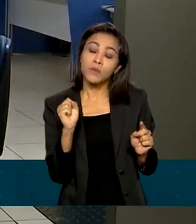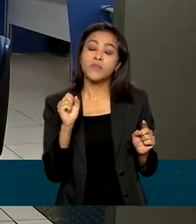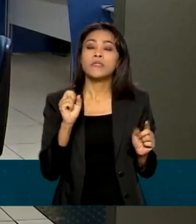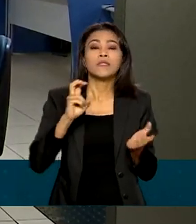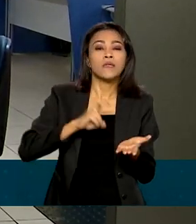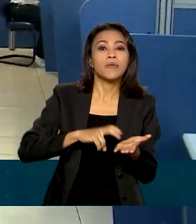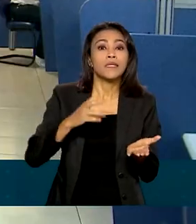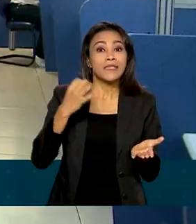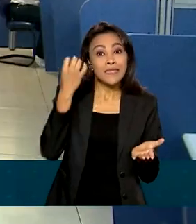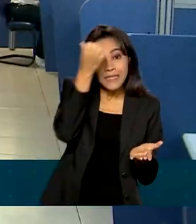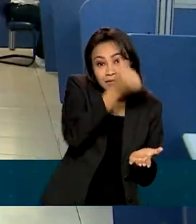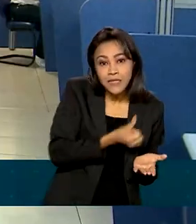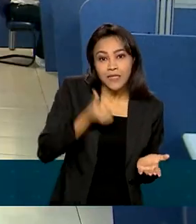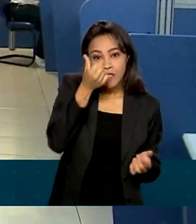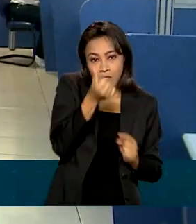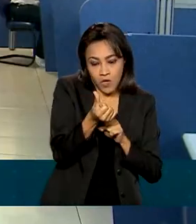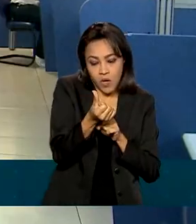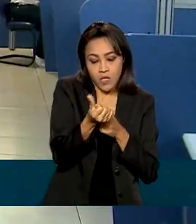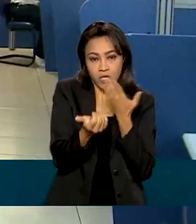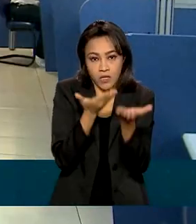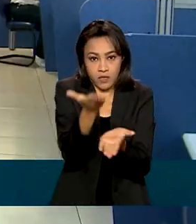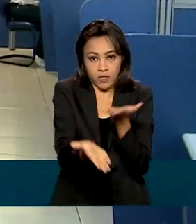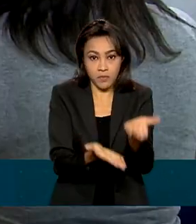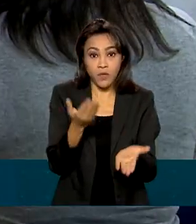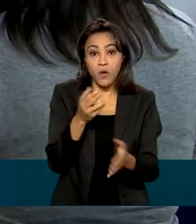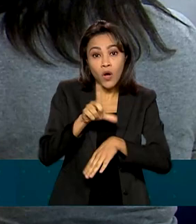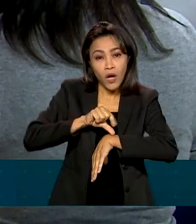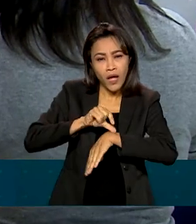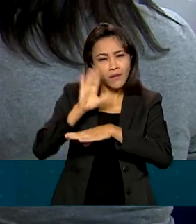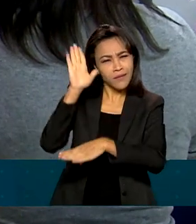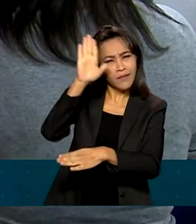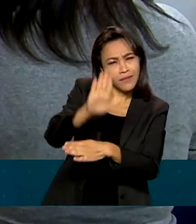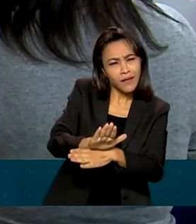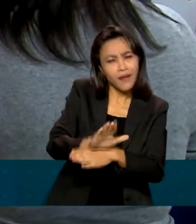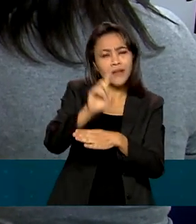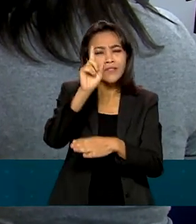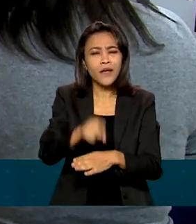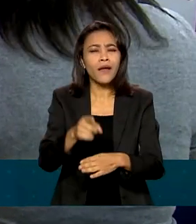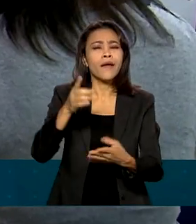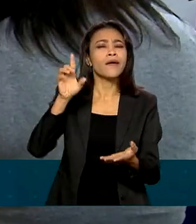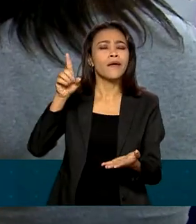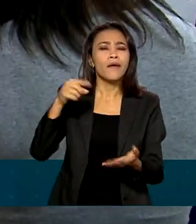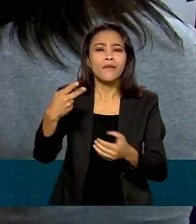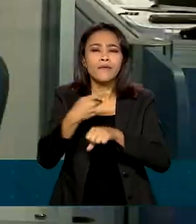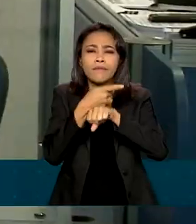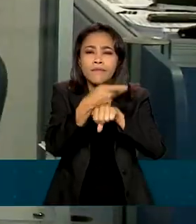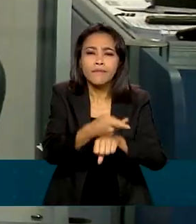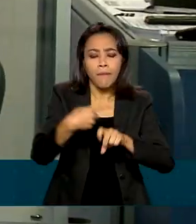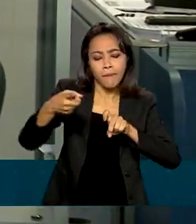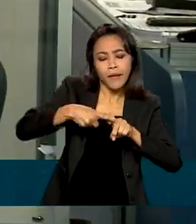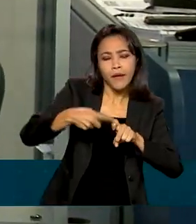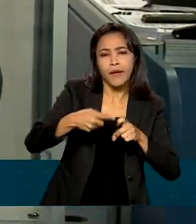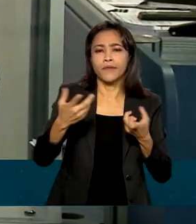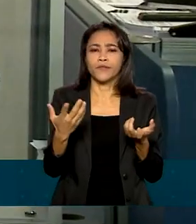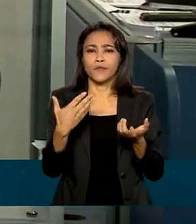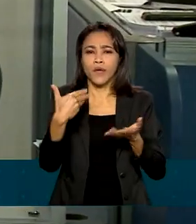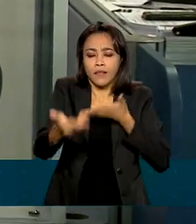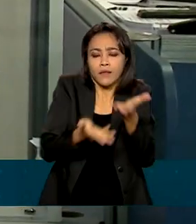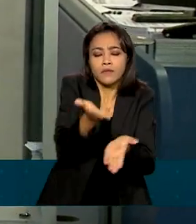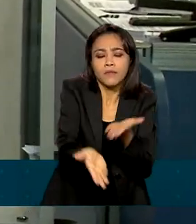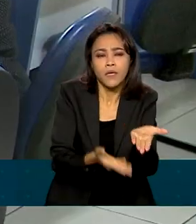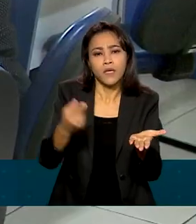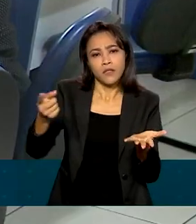6h seguidas. O horário da tarde será dedicado às perícias médicas agendadas e a outros atendimentos internos.